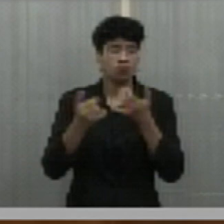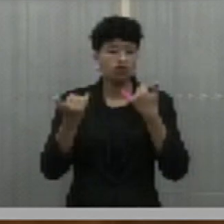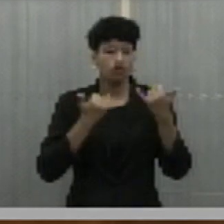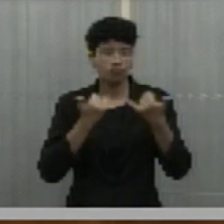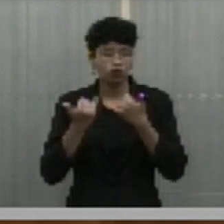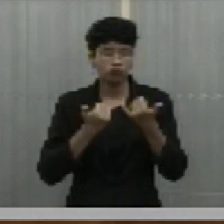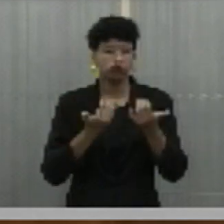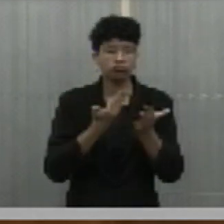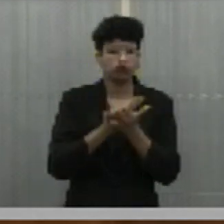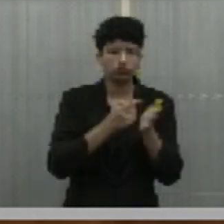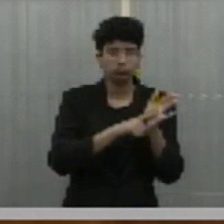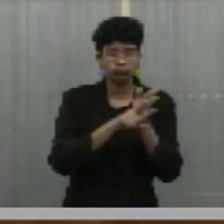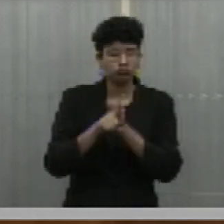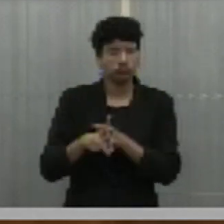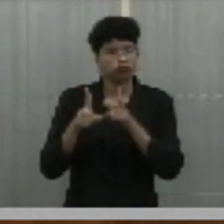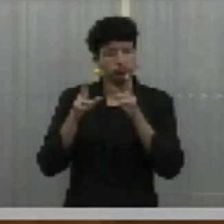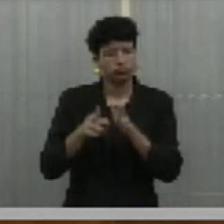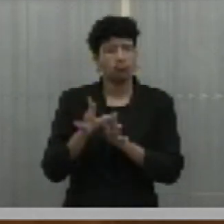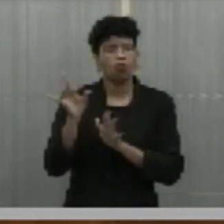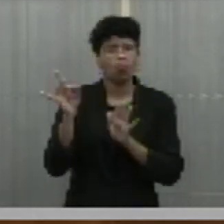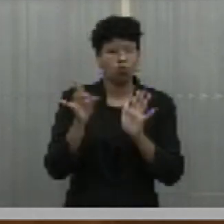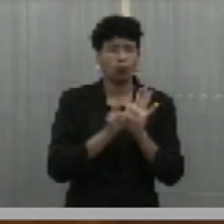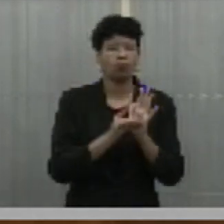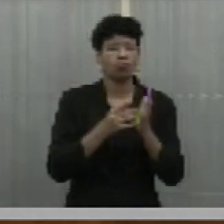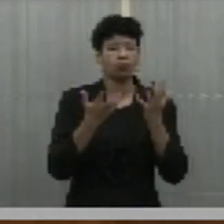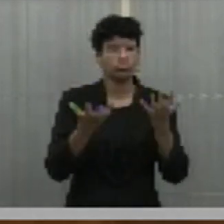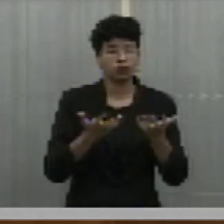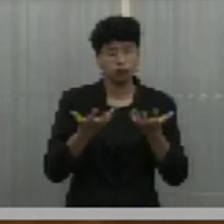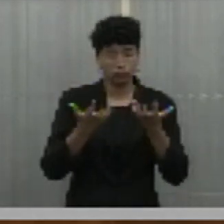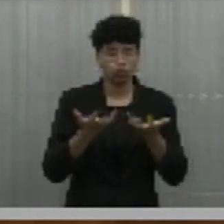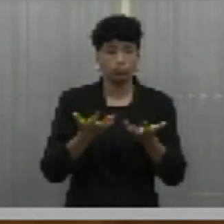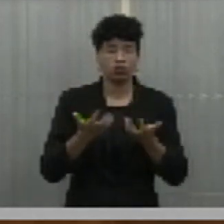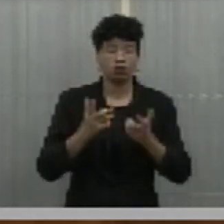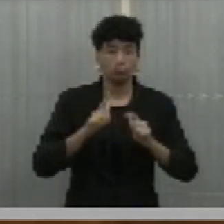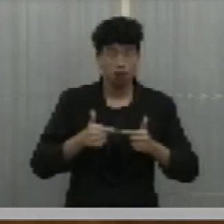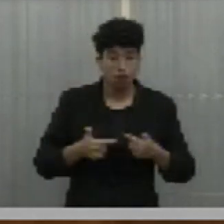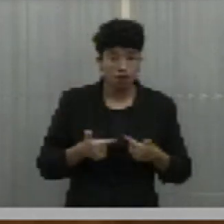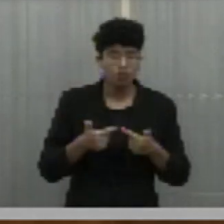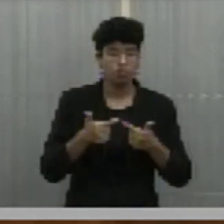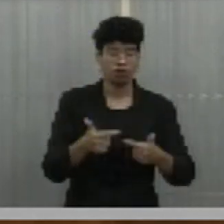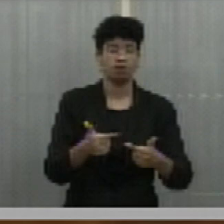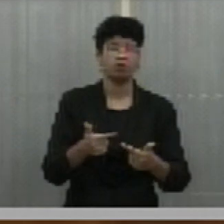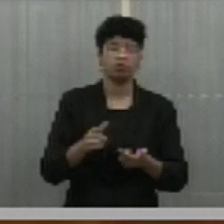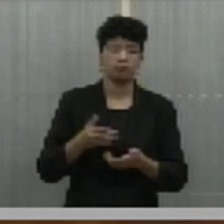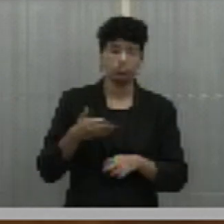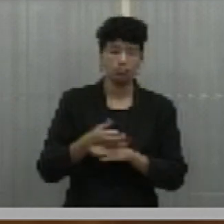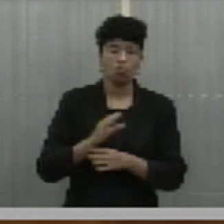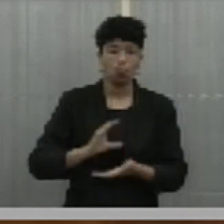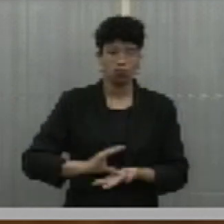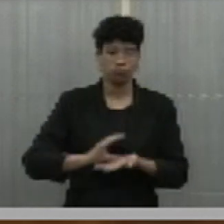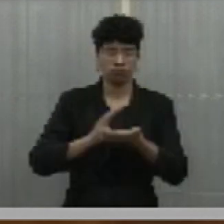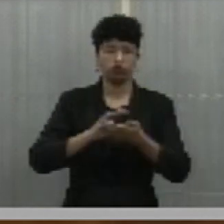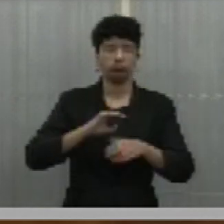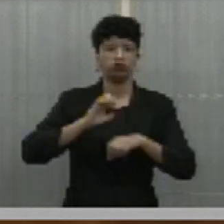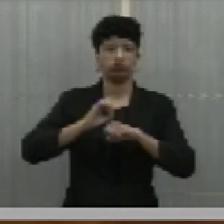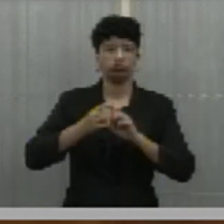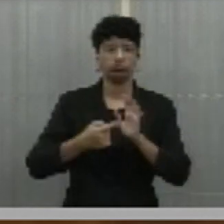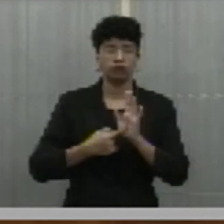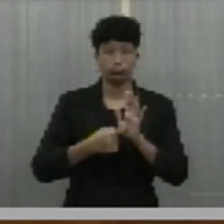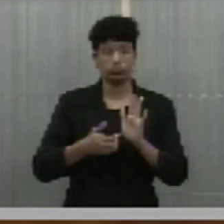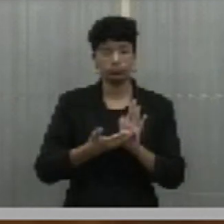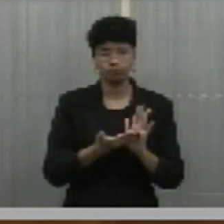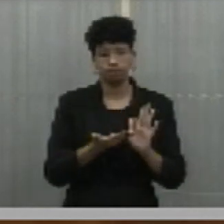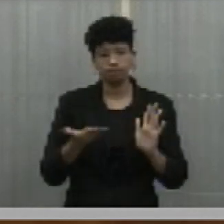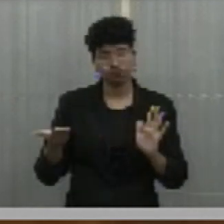Então, pretendo, do mesmo modo, levar toda essa diretriz até o Conselho Estadual de Educação e coloco a apreciação de